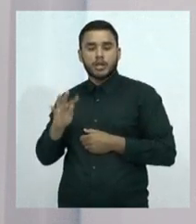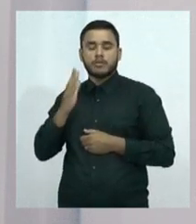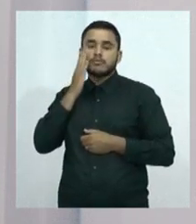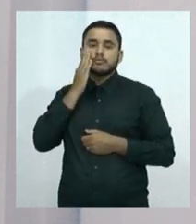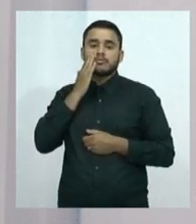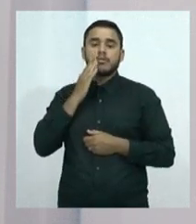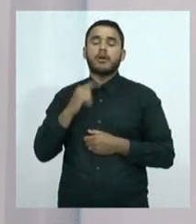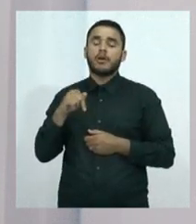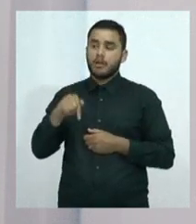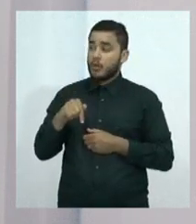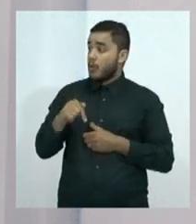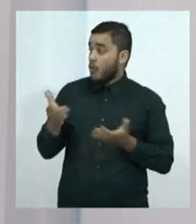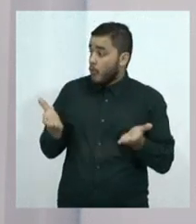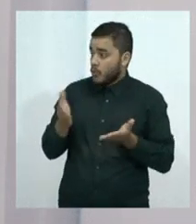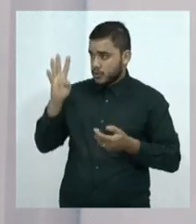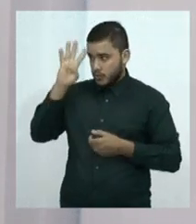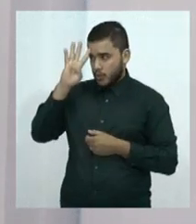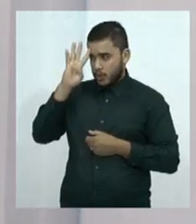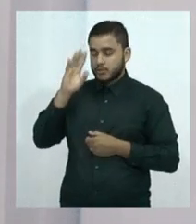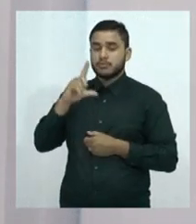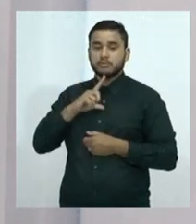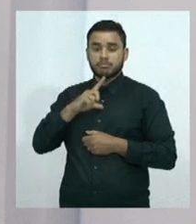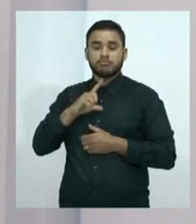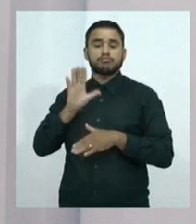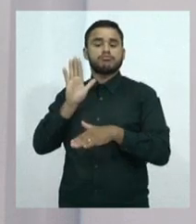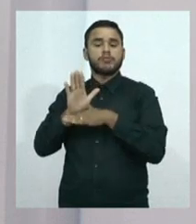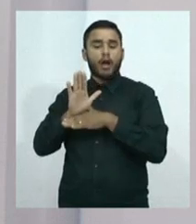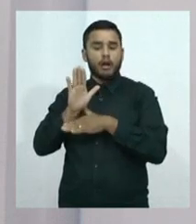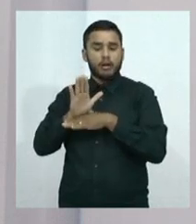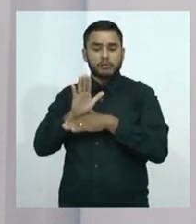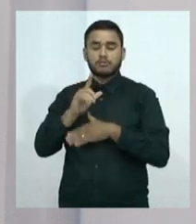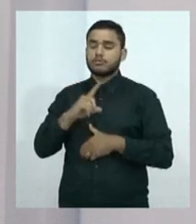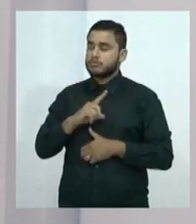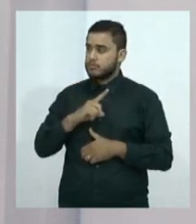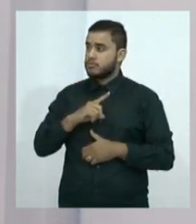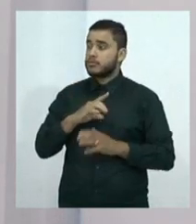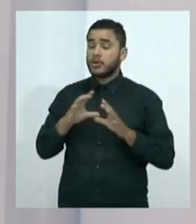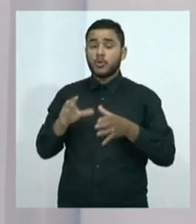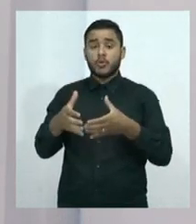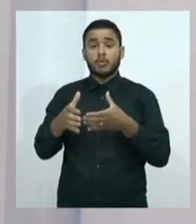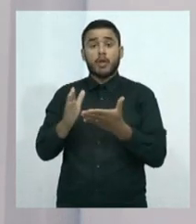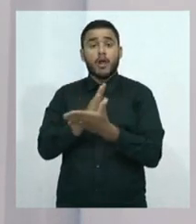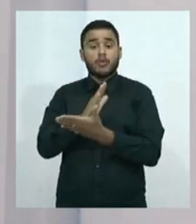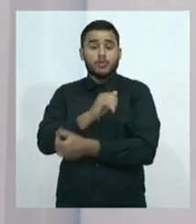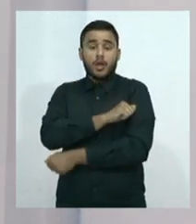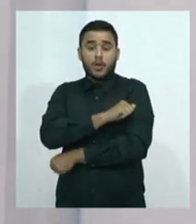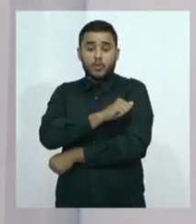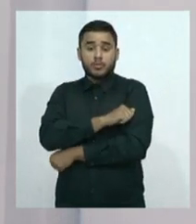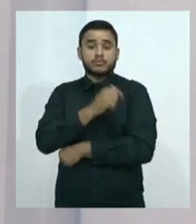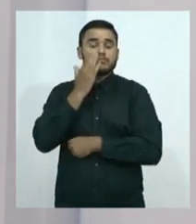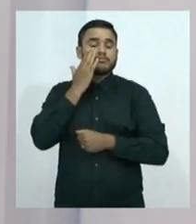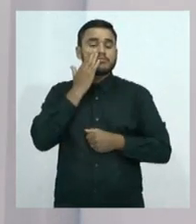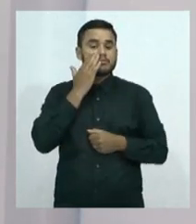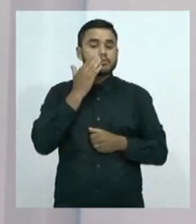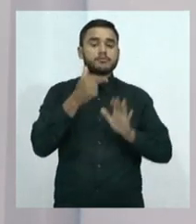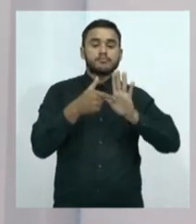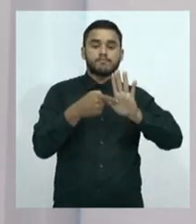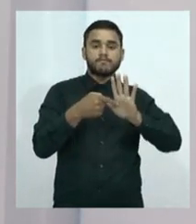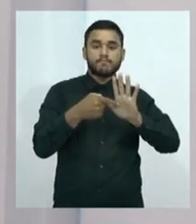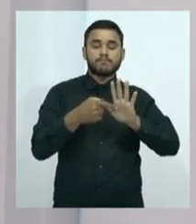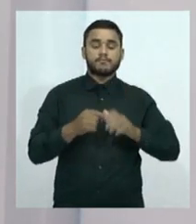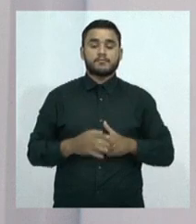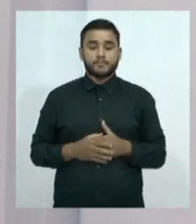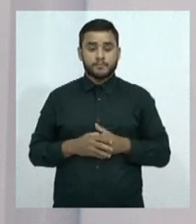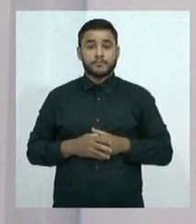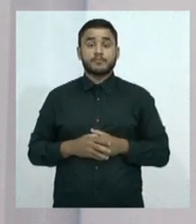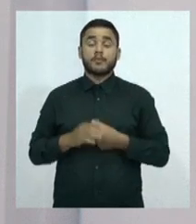alunos que submeteram, a partir de um edital que foi lançado previamente. E à noite, às 19 horas, nós teremos a grande abertura